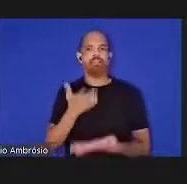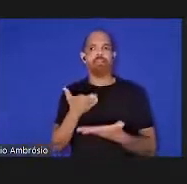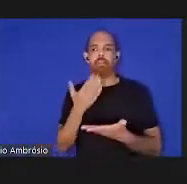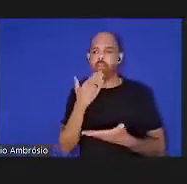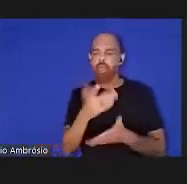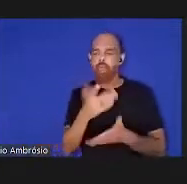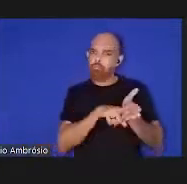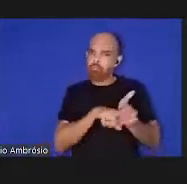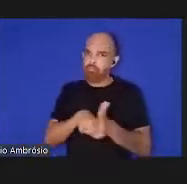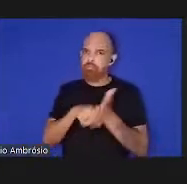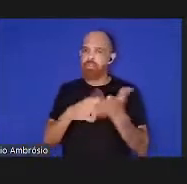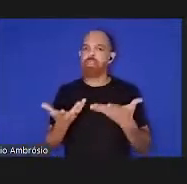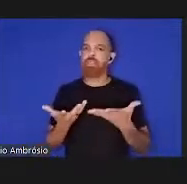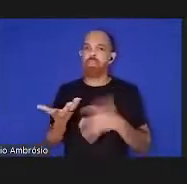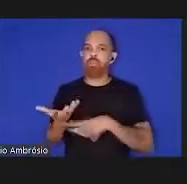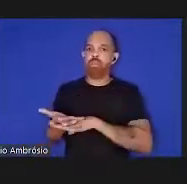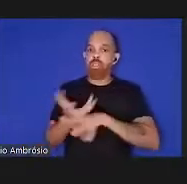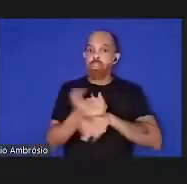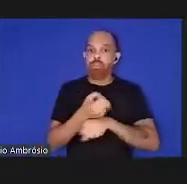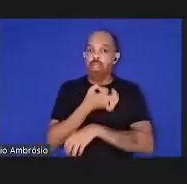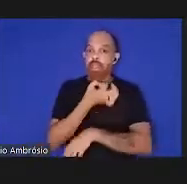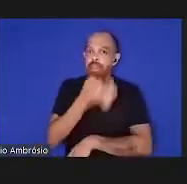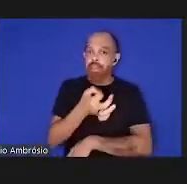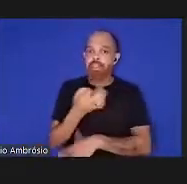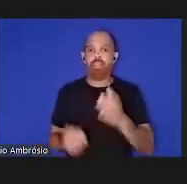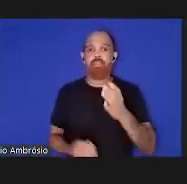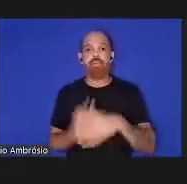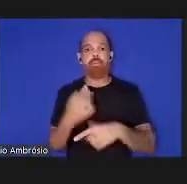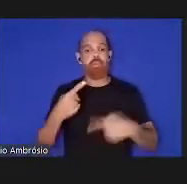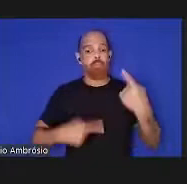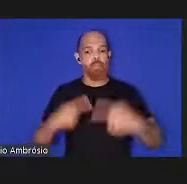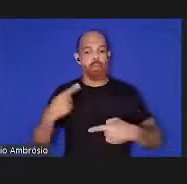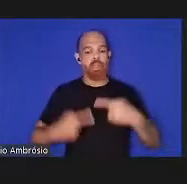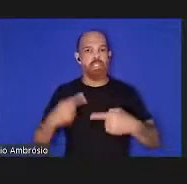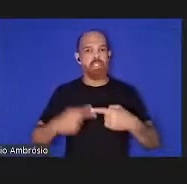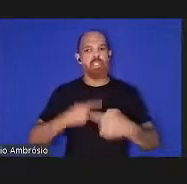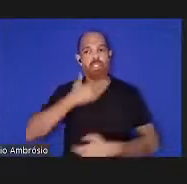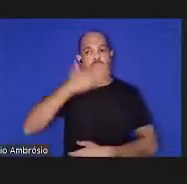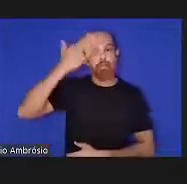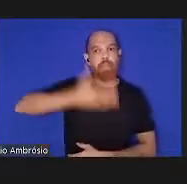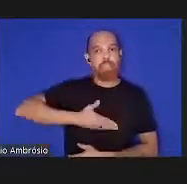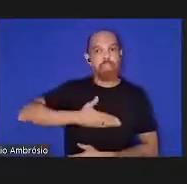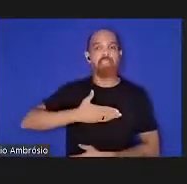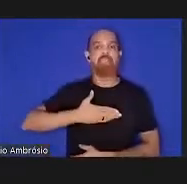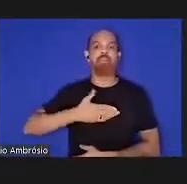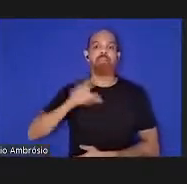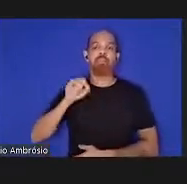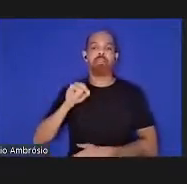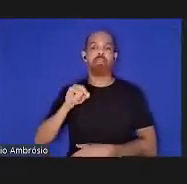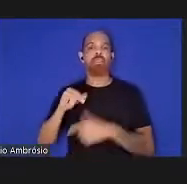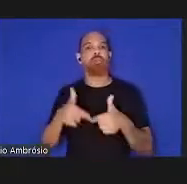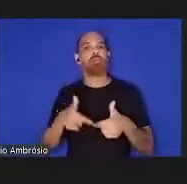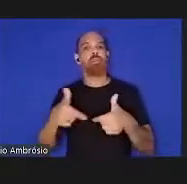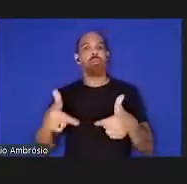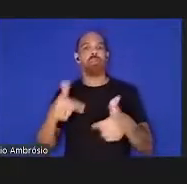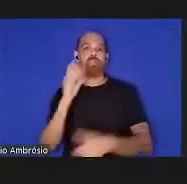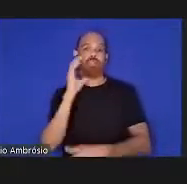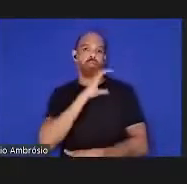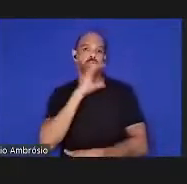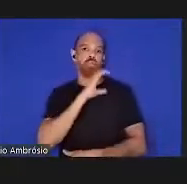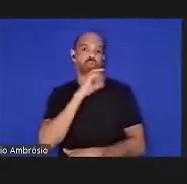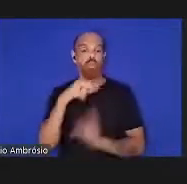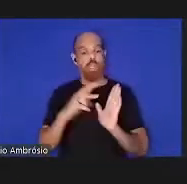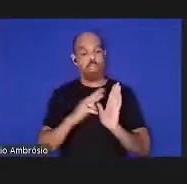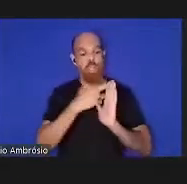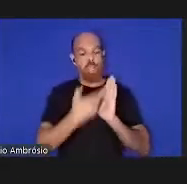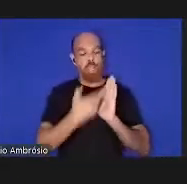multidisciplinar crítica e formação de políticas baseadas em evidência e com implementação oportuna o relatório